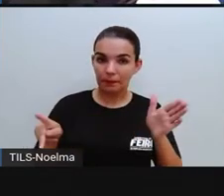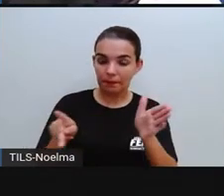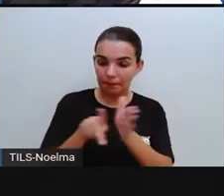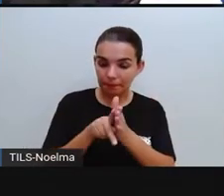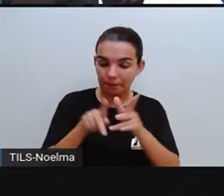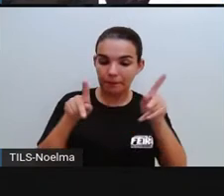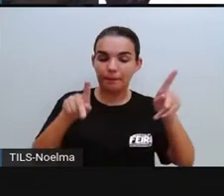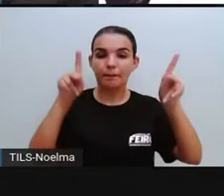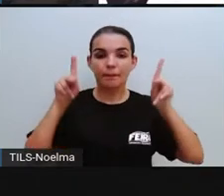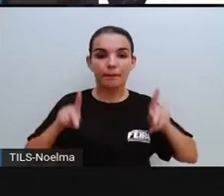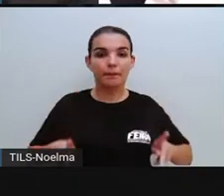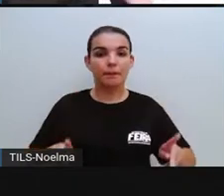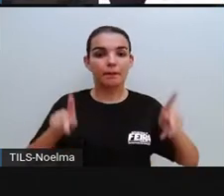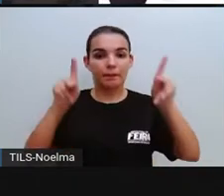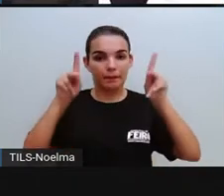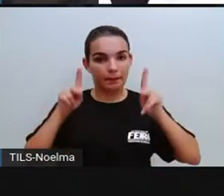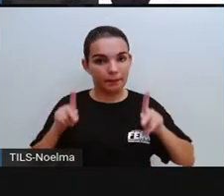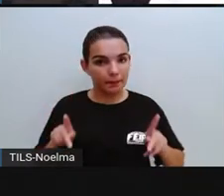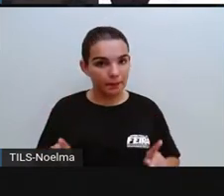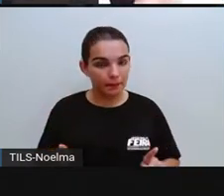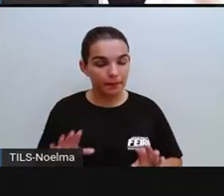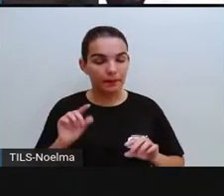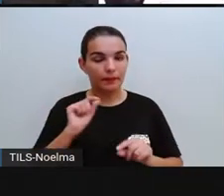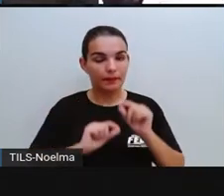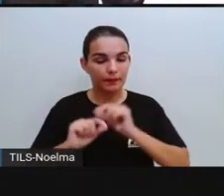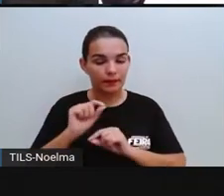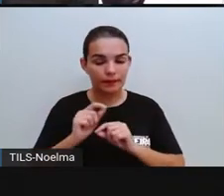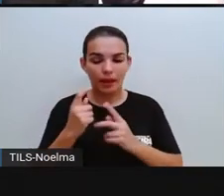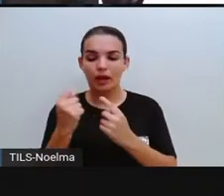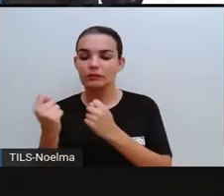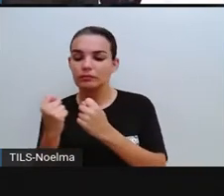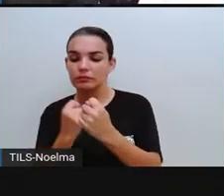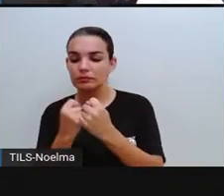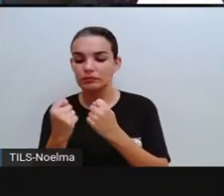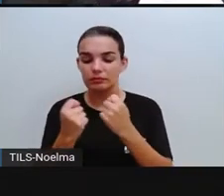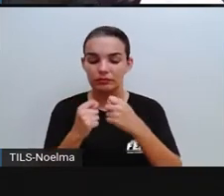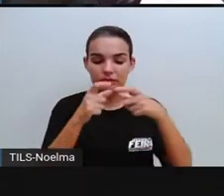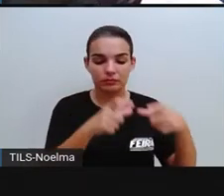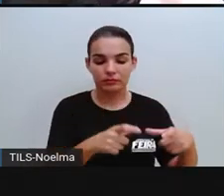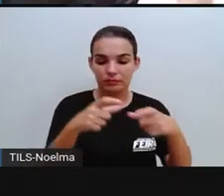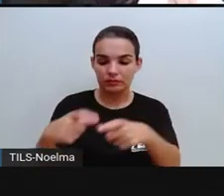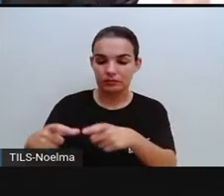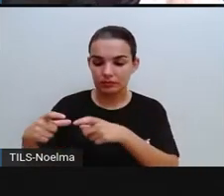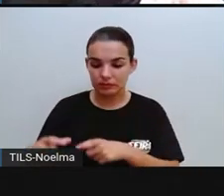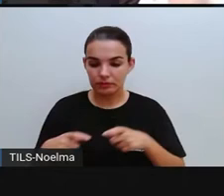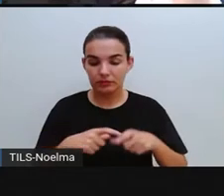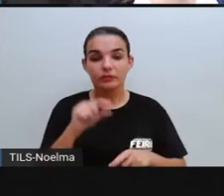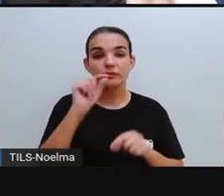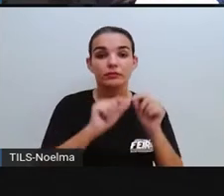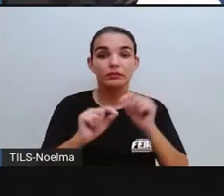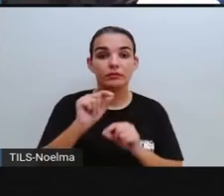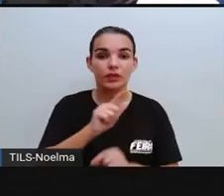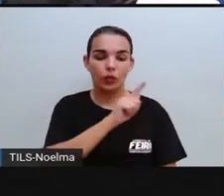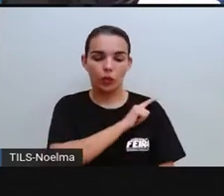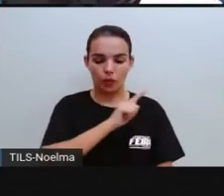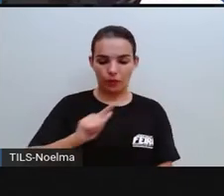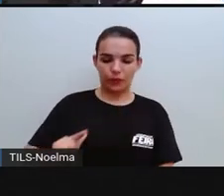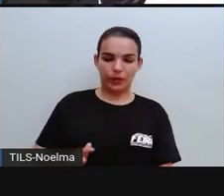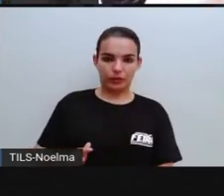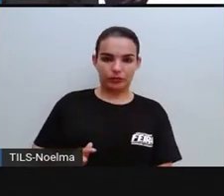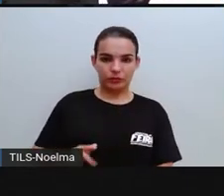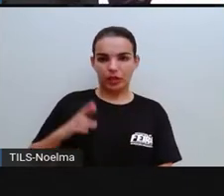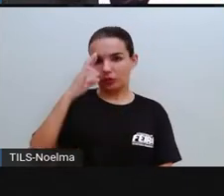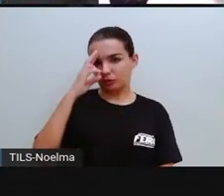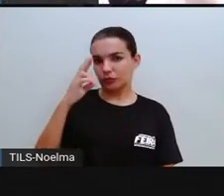população. Então, quem administra os espaços públicos é o governo, tá?